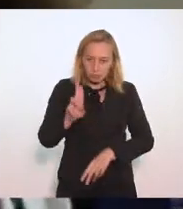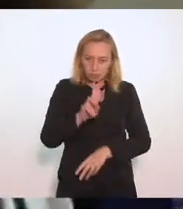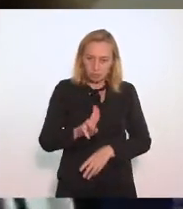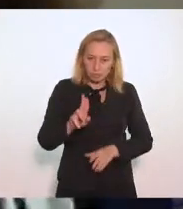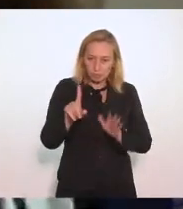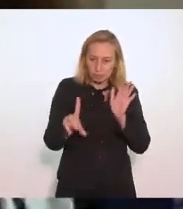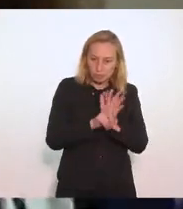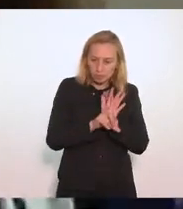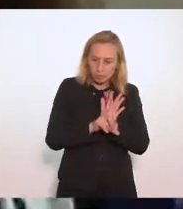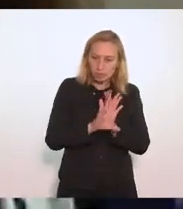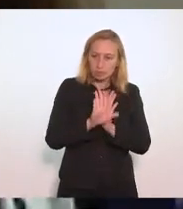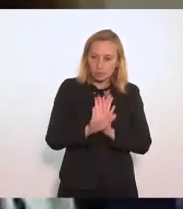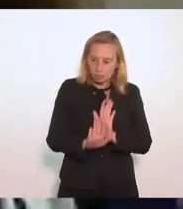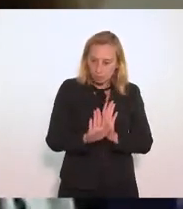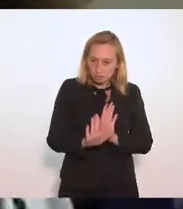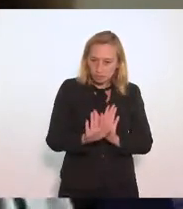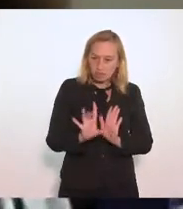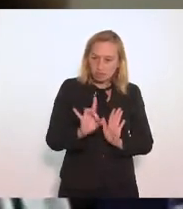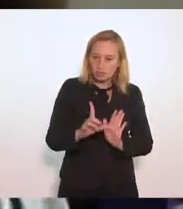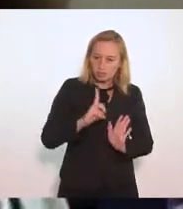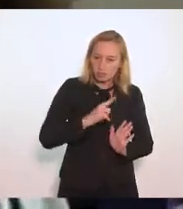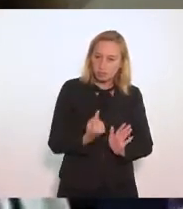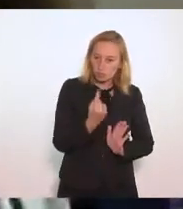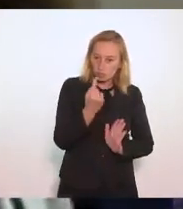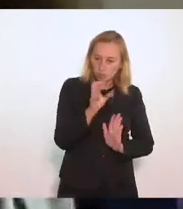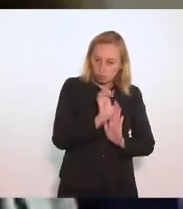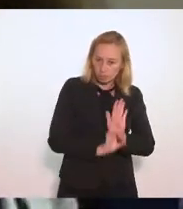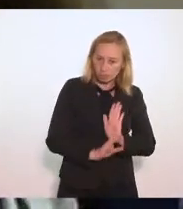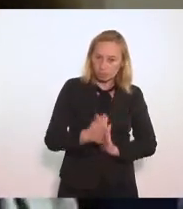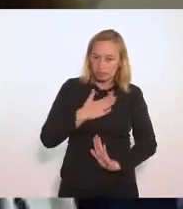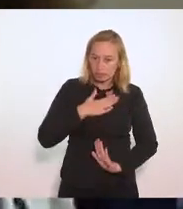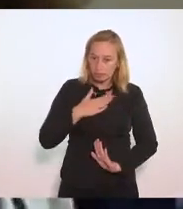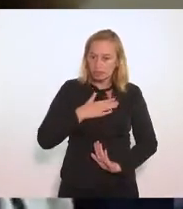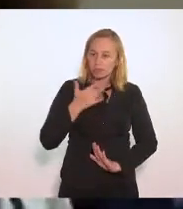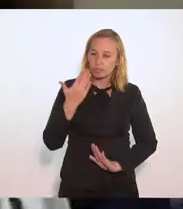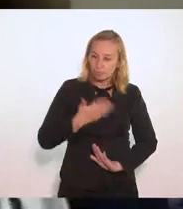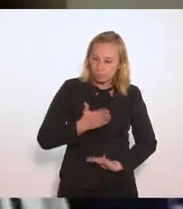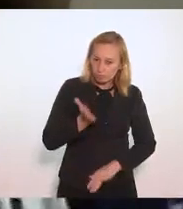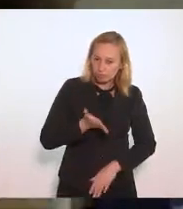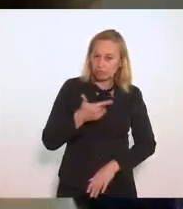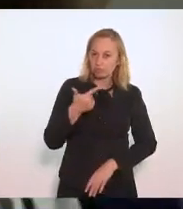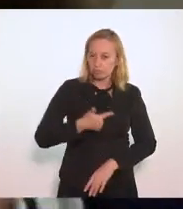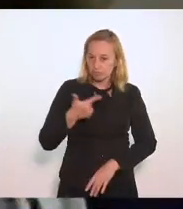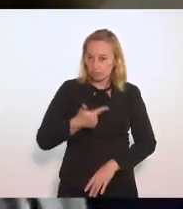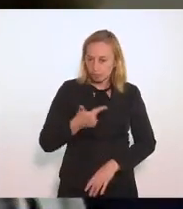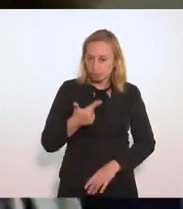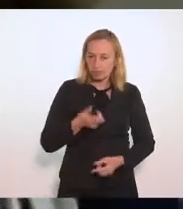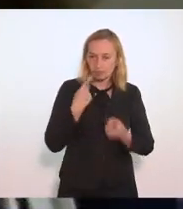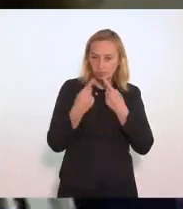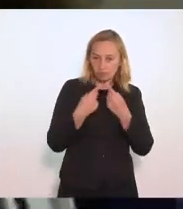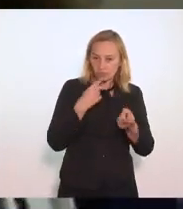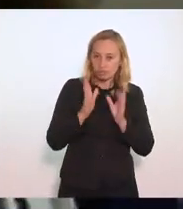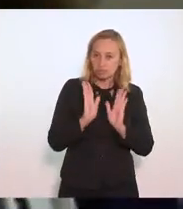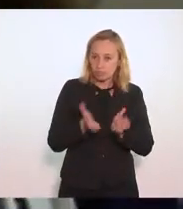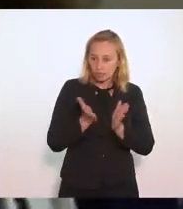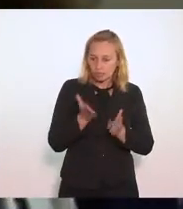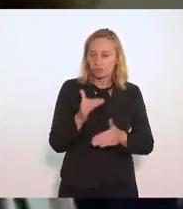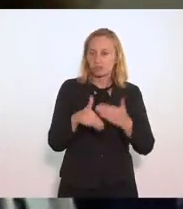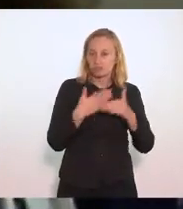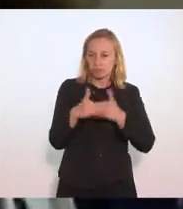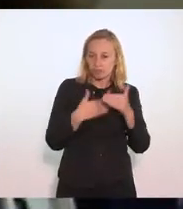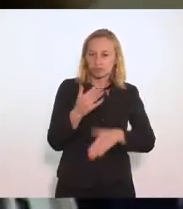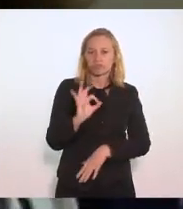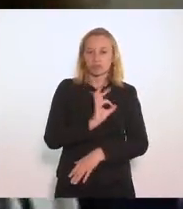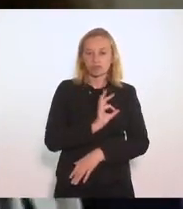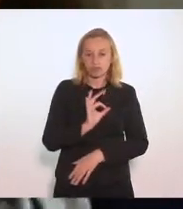considerando Que só tem uma emenda minha E que já está Em segunda discussão E que essa ação Já é desenvolvida Pela